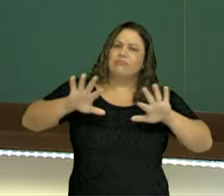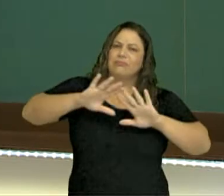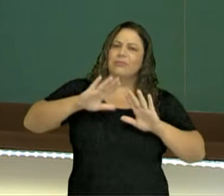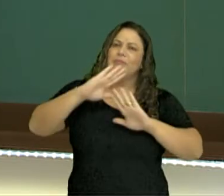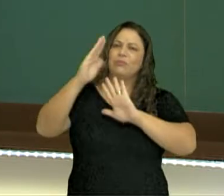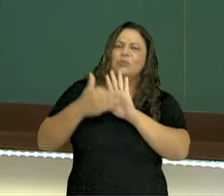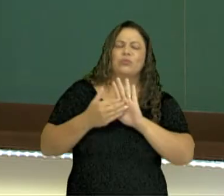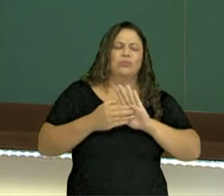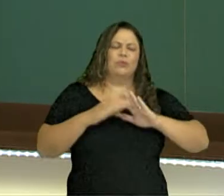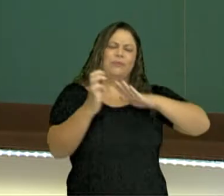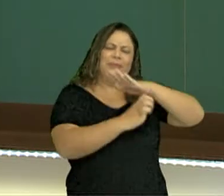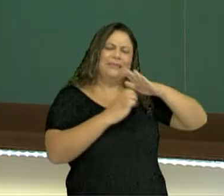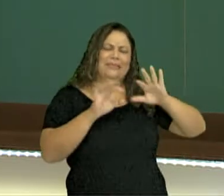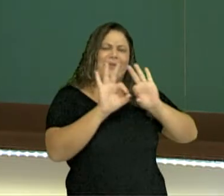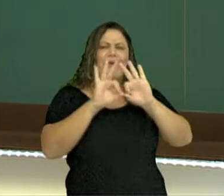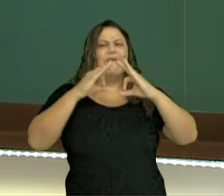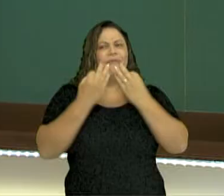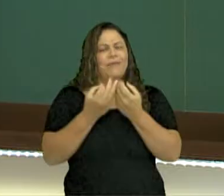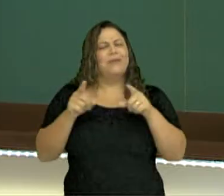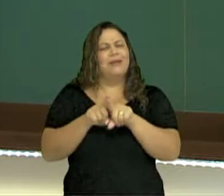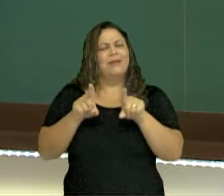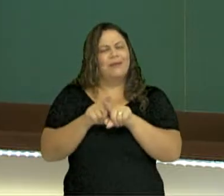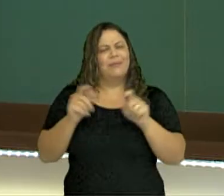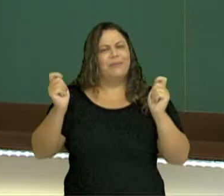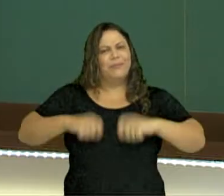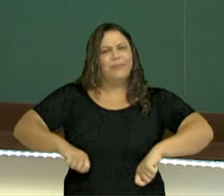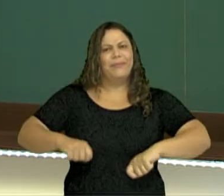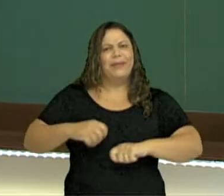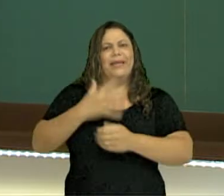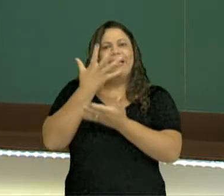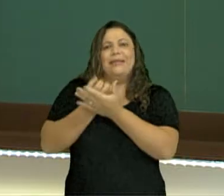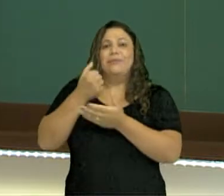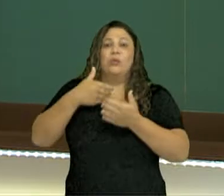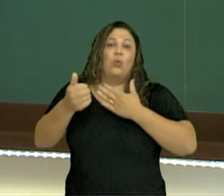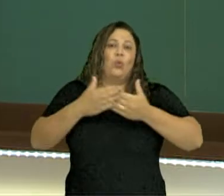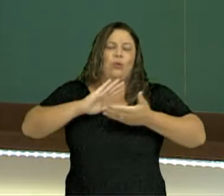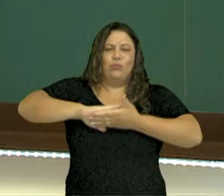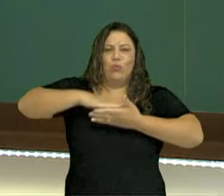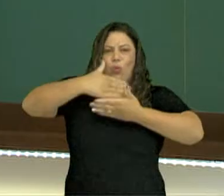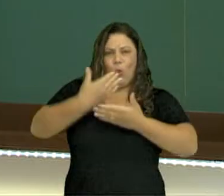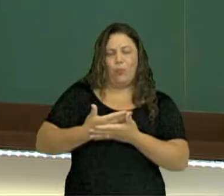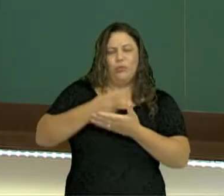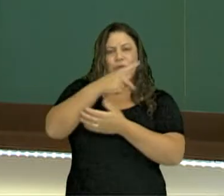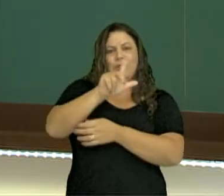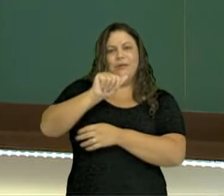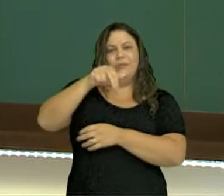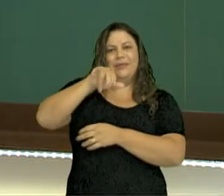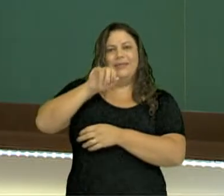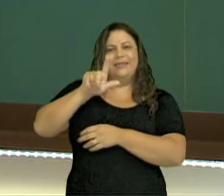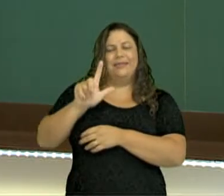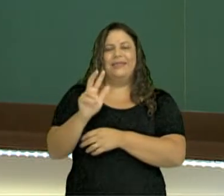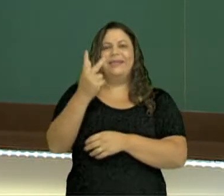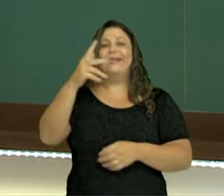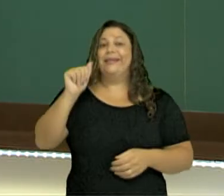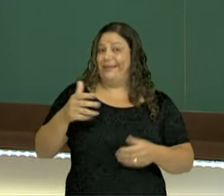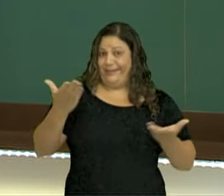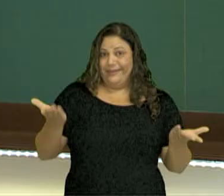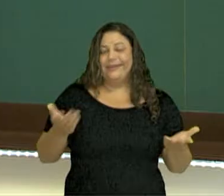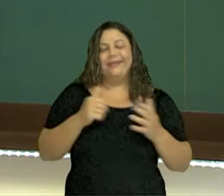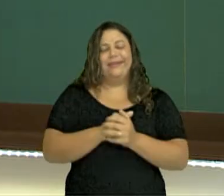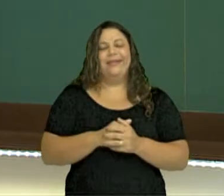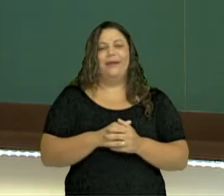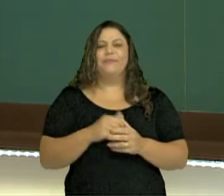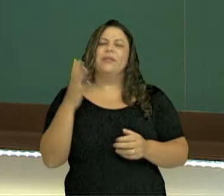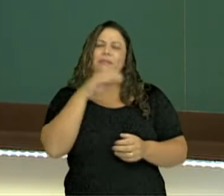empresarial, ou familiar? A planilha. Você pode usar qualquer tipo de planilha, que é muito interessante, porque ela se adequa